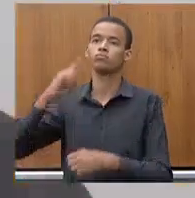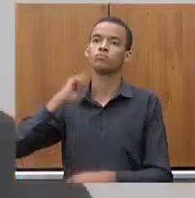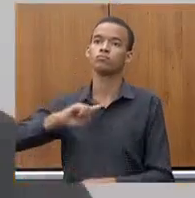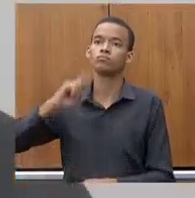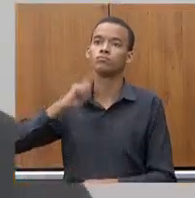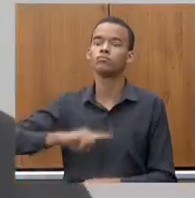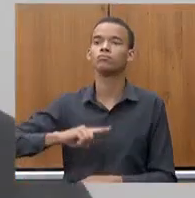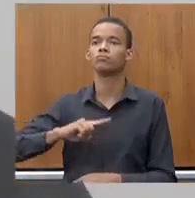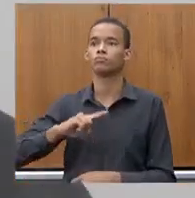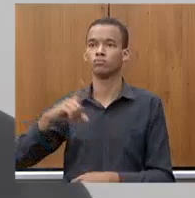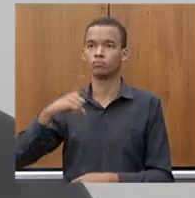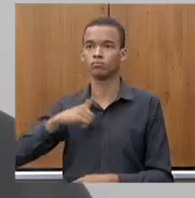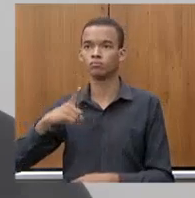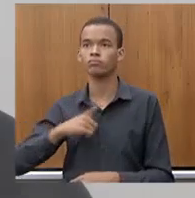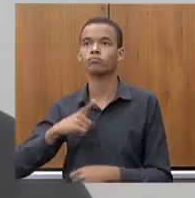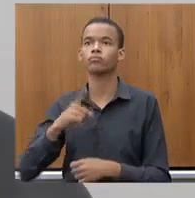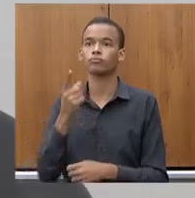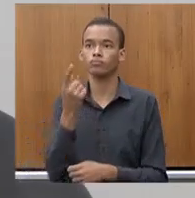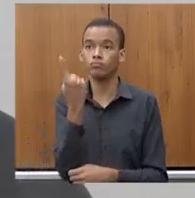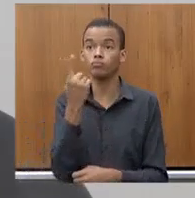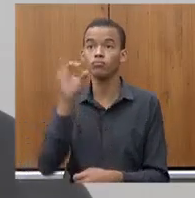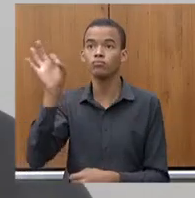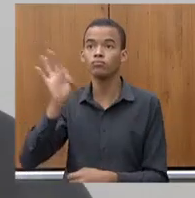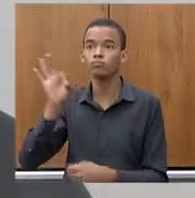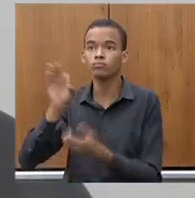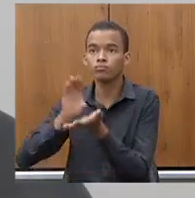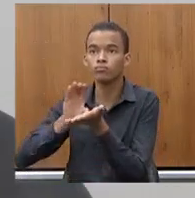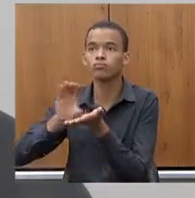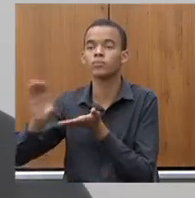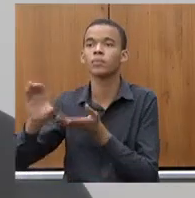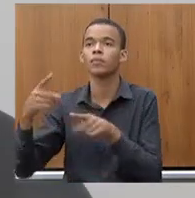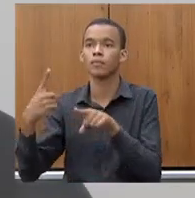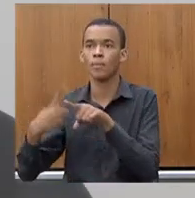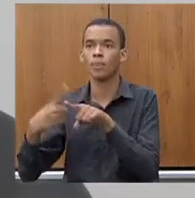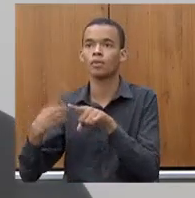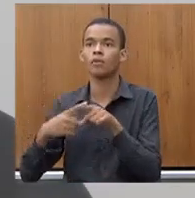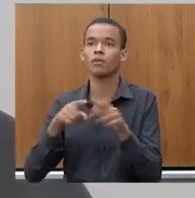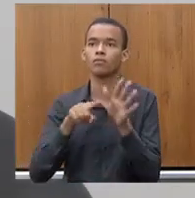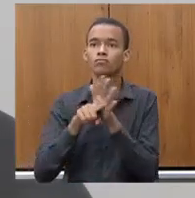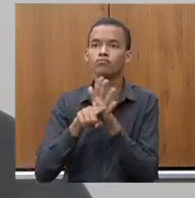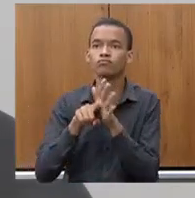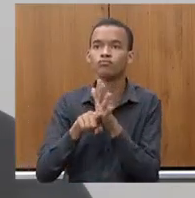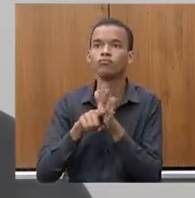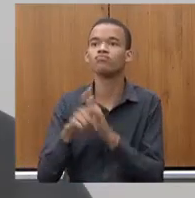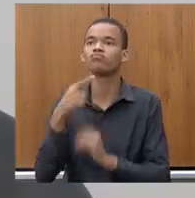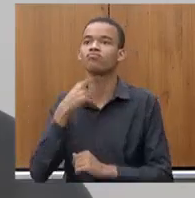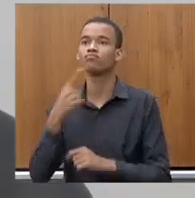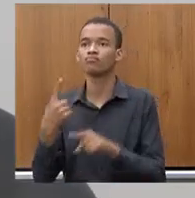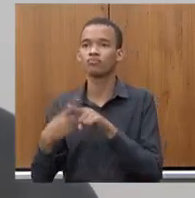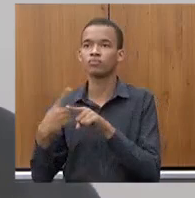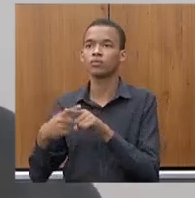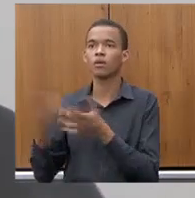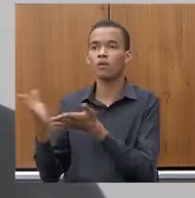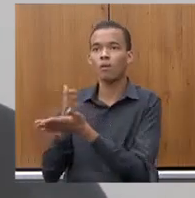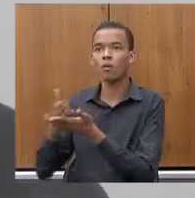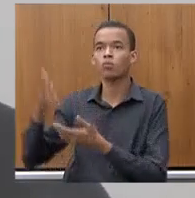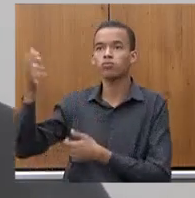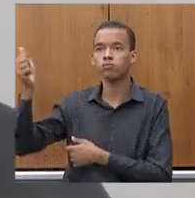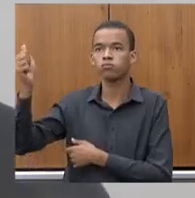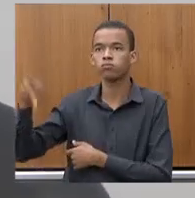na pesquisa por causa dos consignados, por causa do 13º dos servidores.